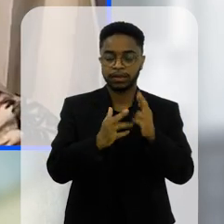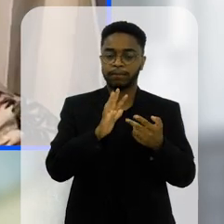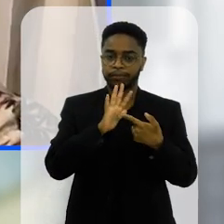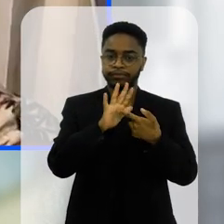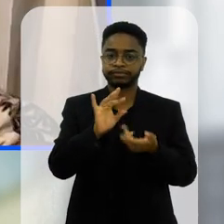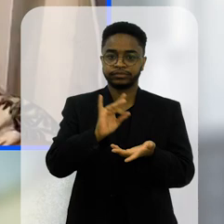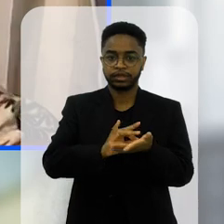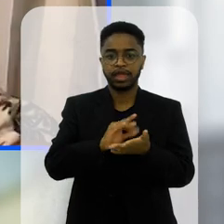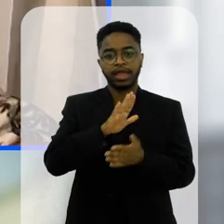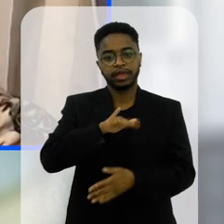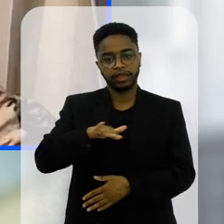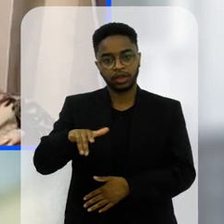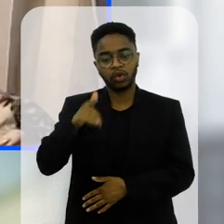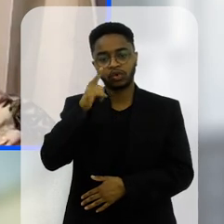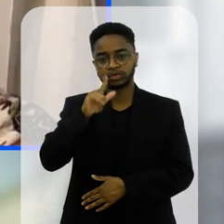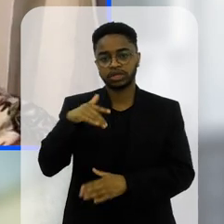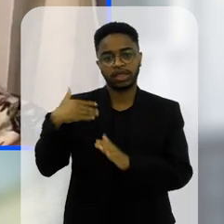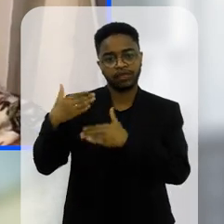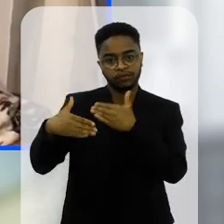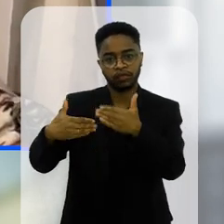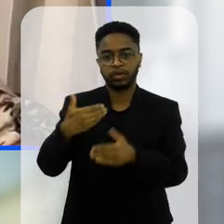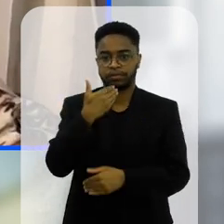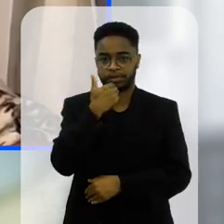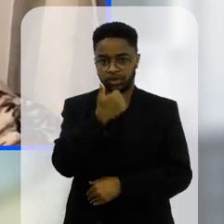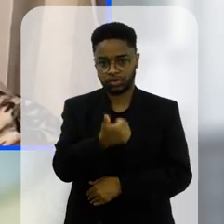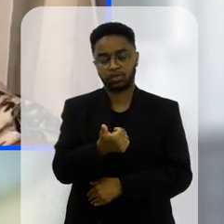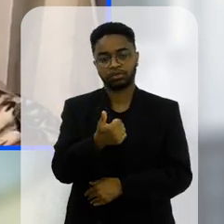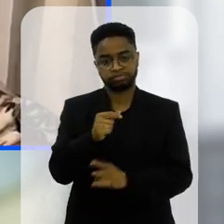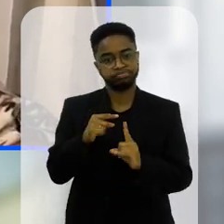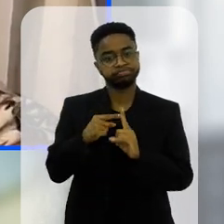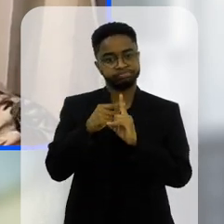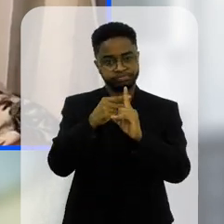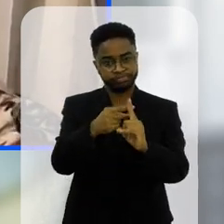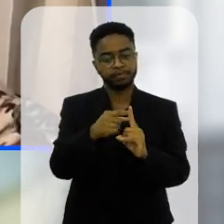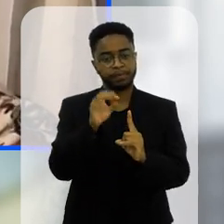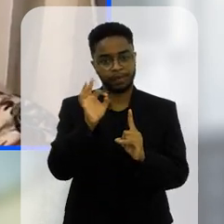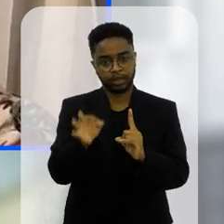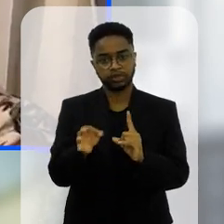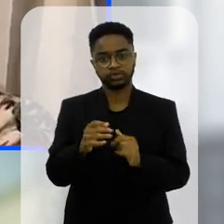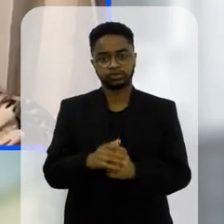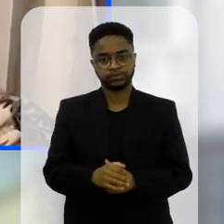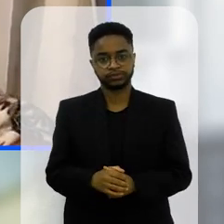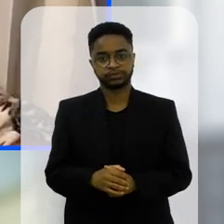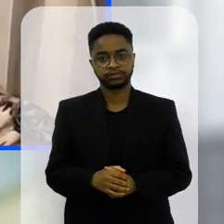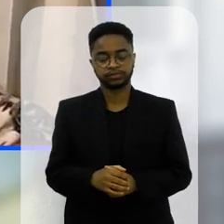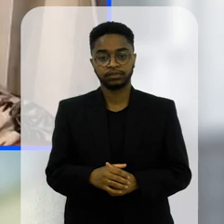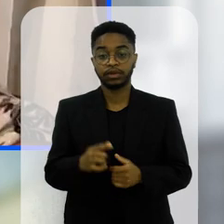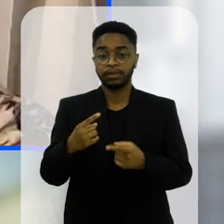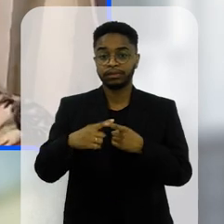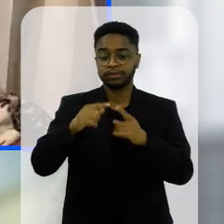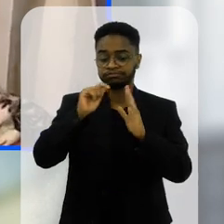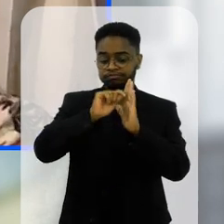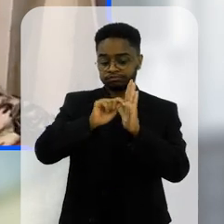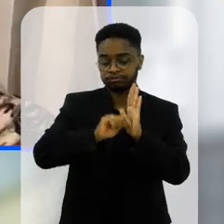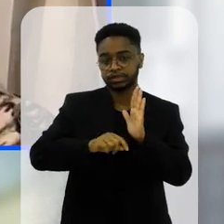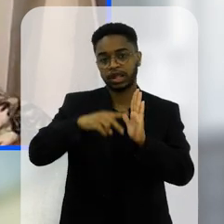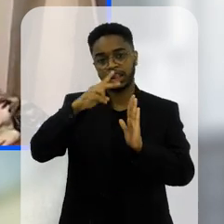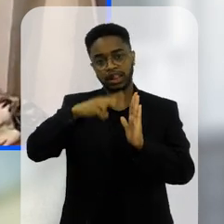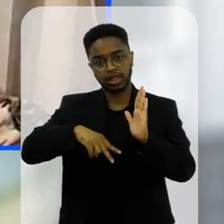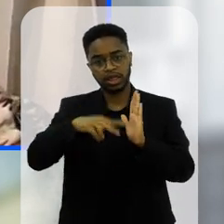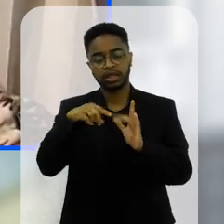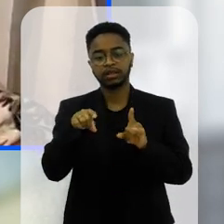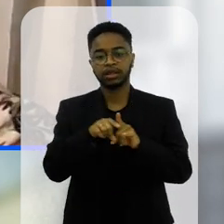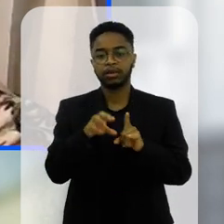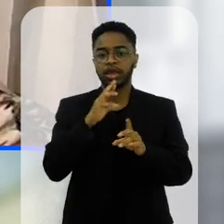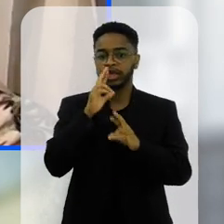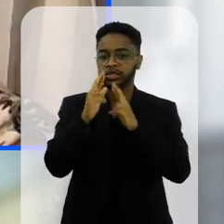elas têm mostrado que as crianças elas estão evoluindo de uma forma assim é muito positiva né então a escrita a leitura